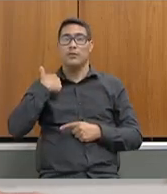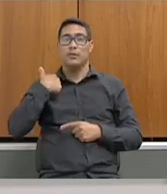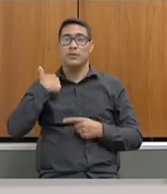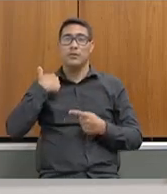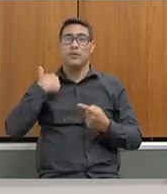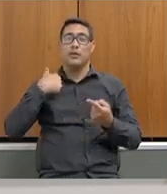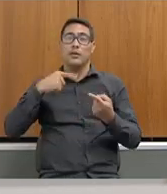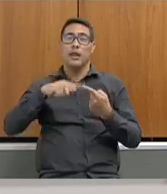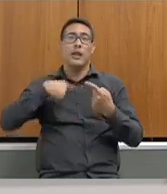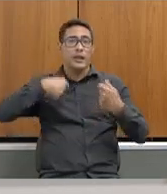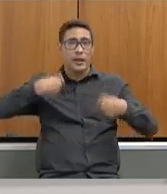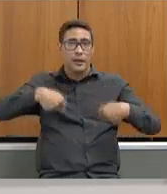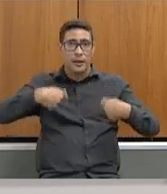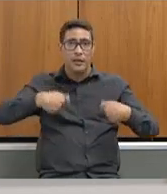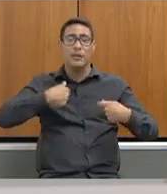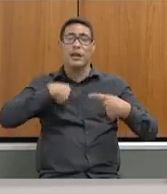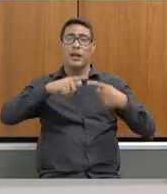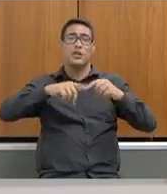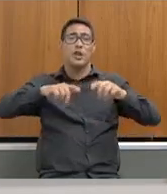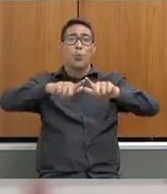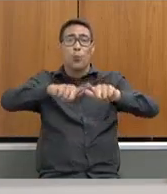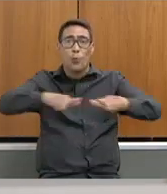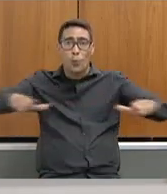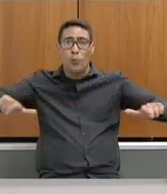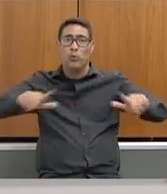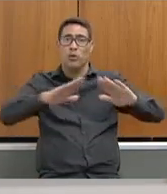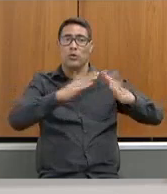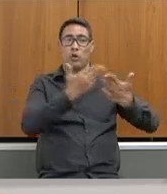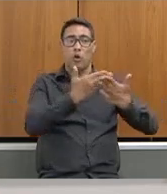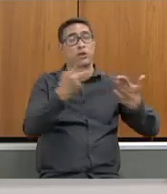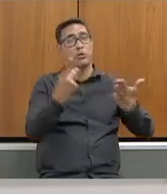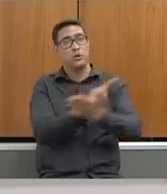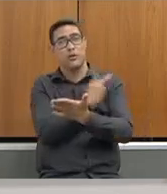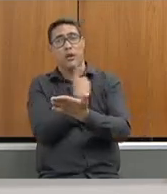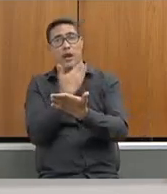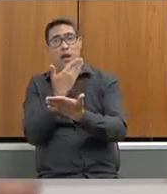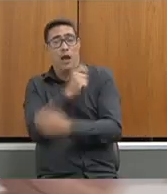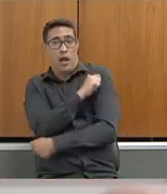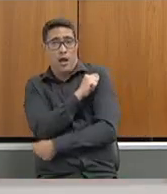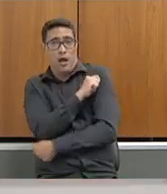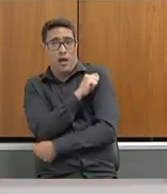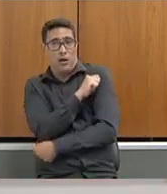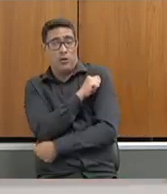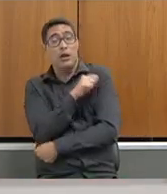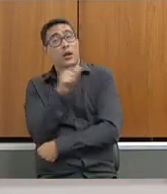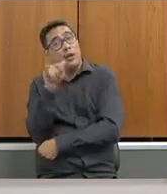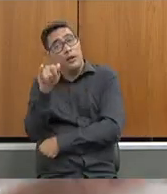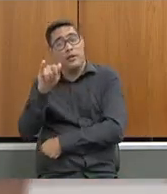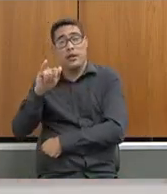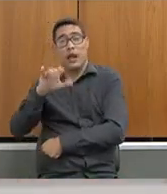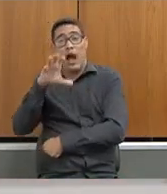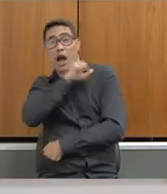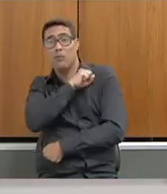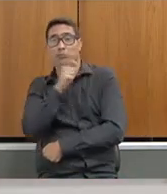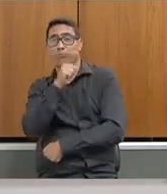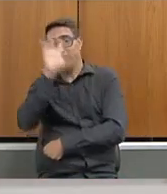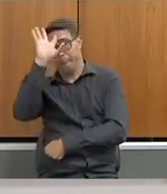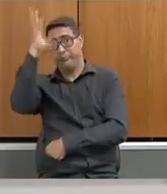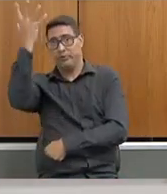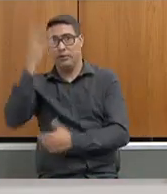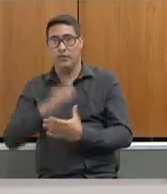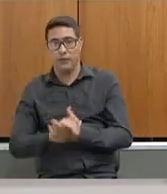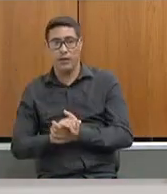necessidade de esvaziar a escola, de não acontecer a aula, se a apuração for realmente eficiente. Mas, claro,